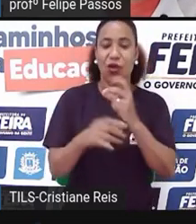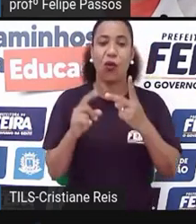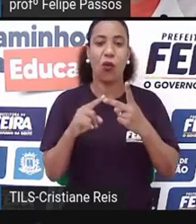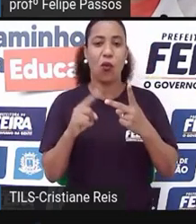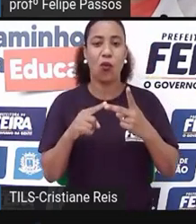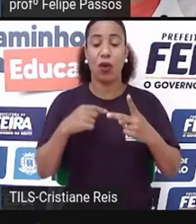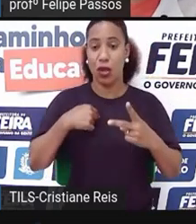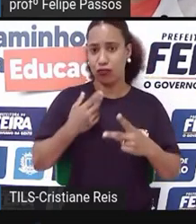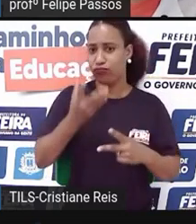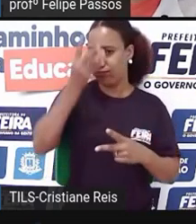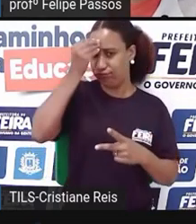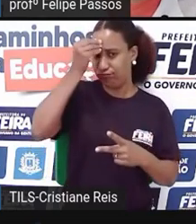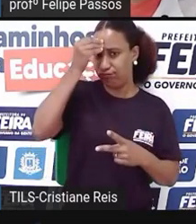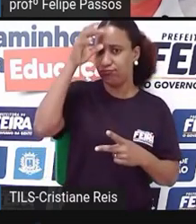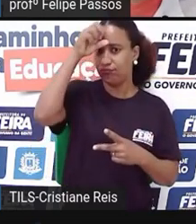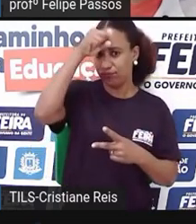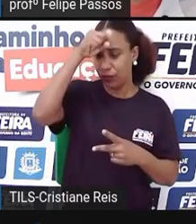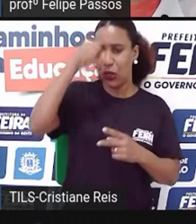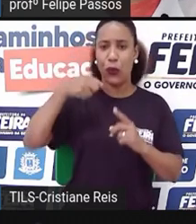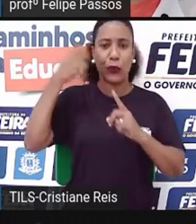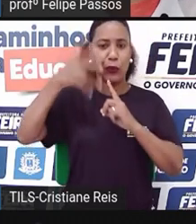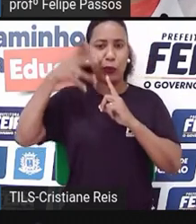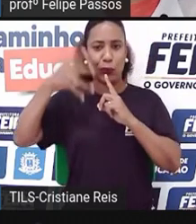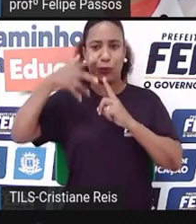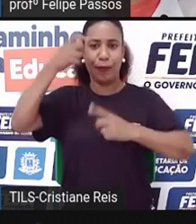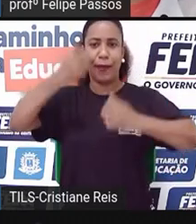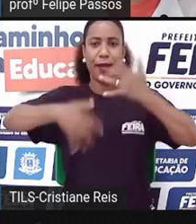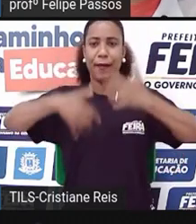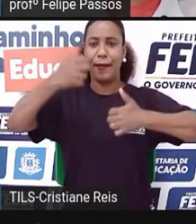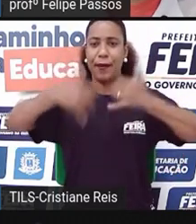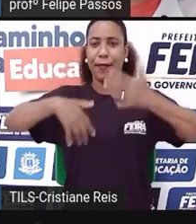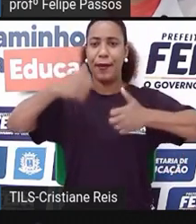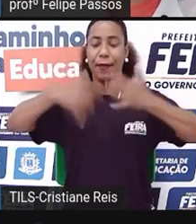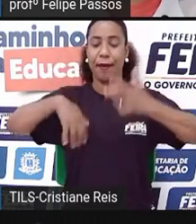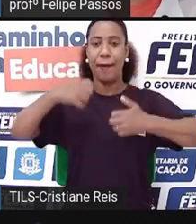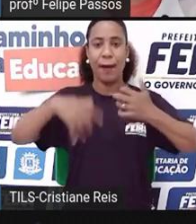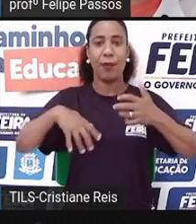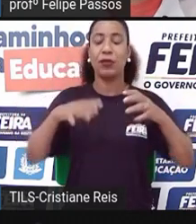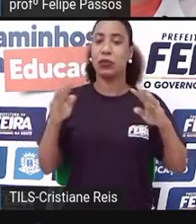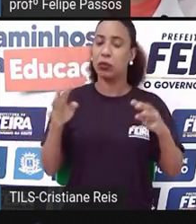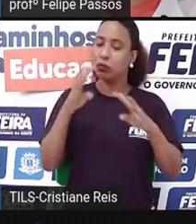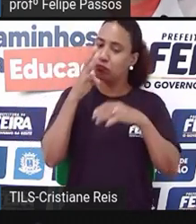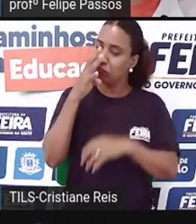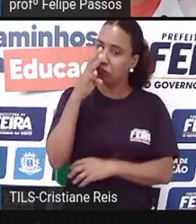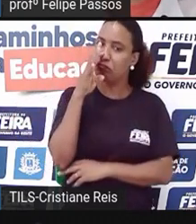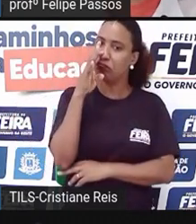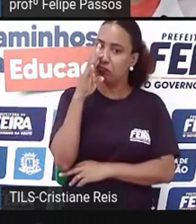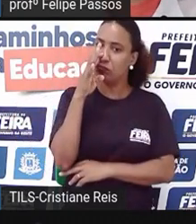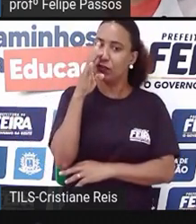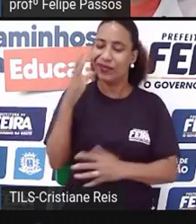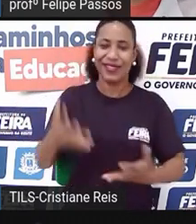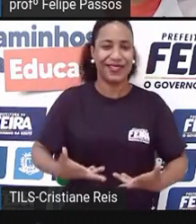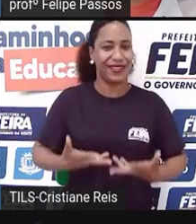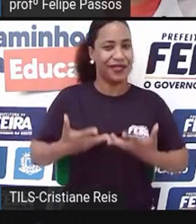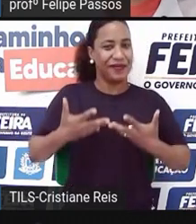sociedade como um todo, também motiva e fixa esse conteúdo de educação